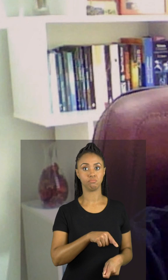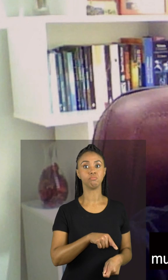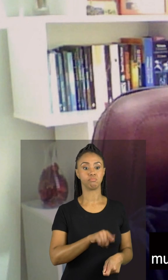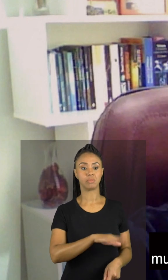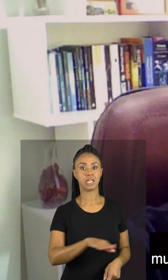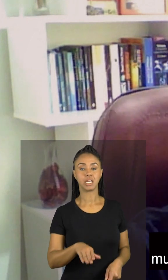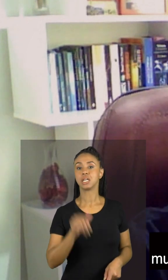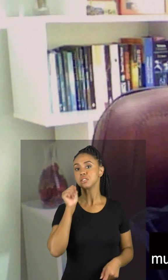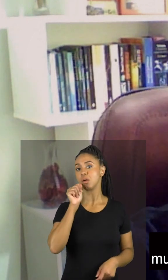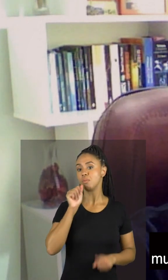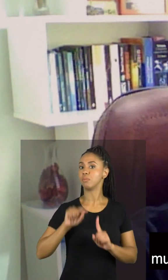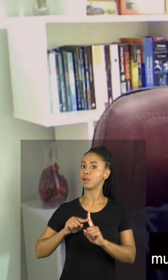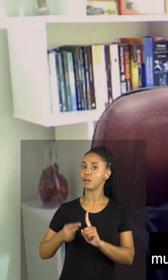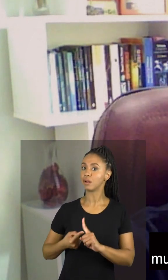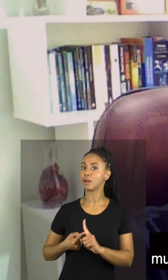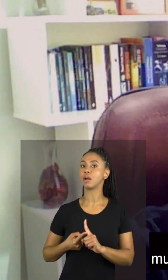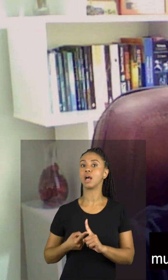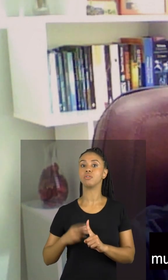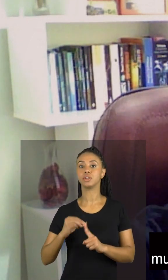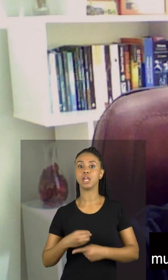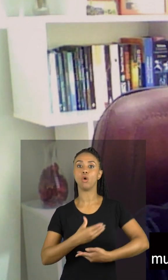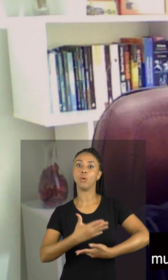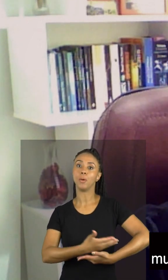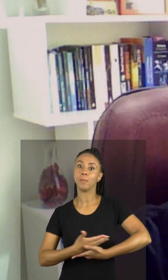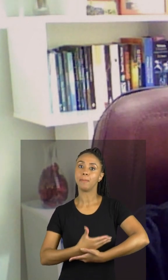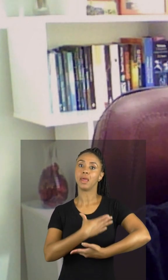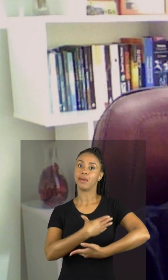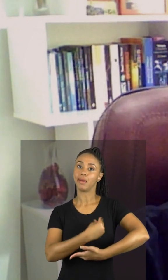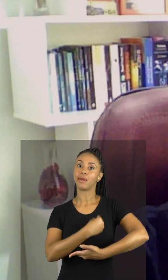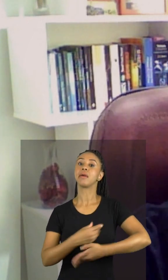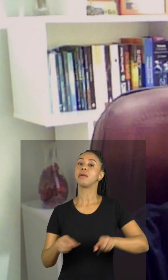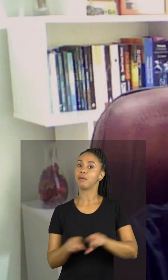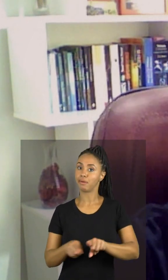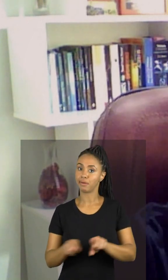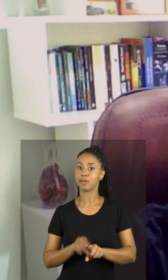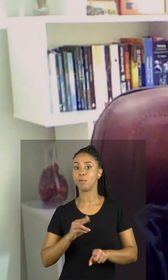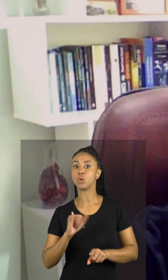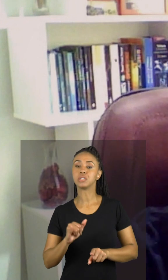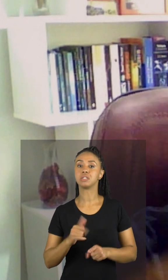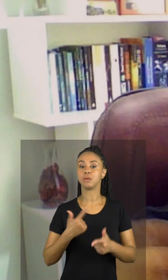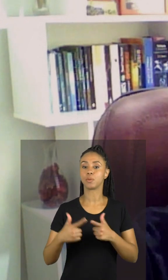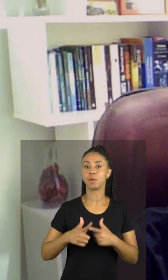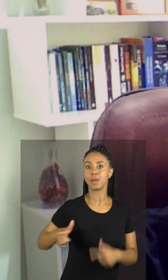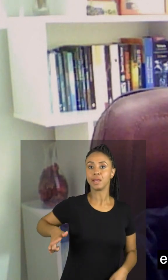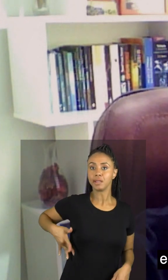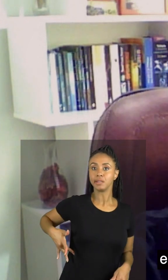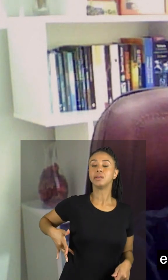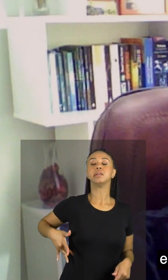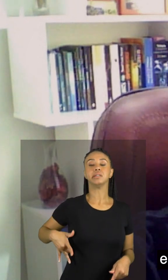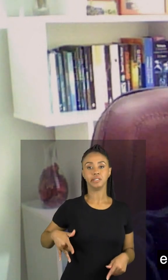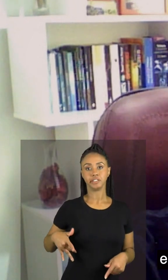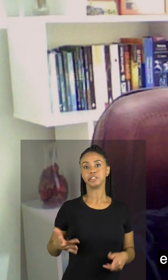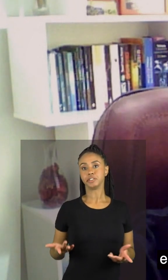crianças, mulheres grávidas, mulheres que estão amamentando, ou até pessoas que têm insuficiência renal e